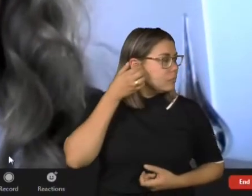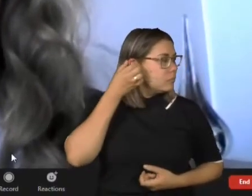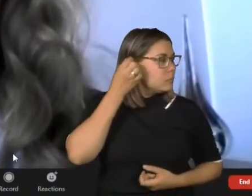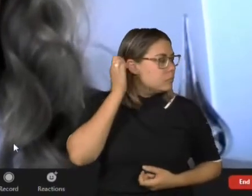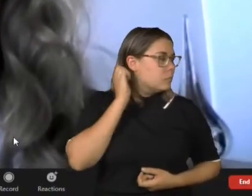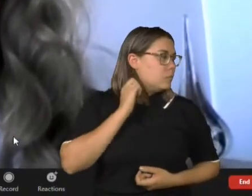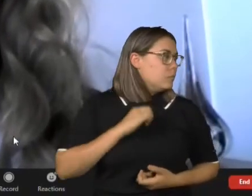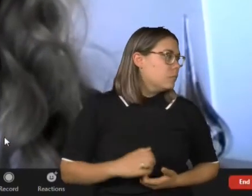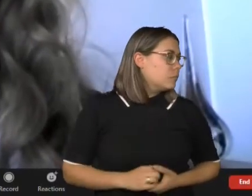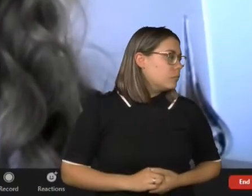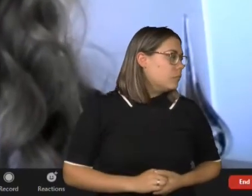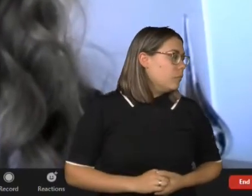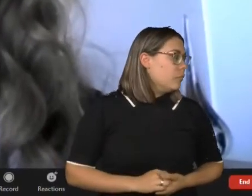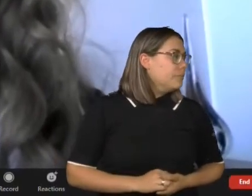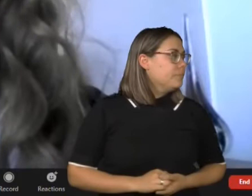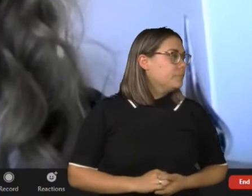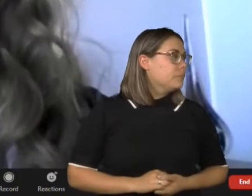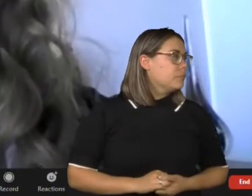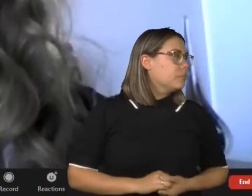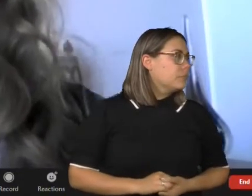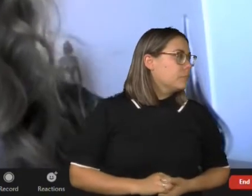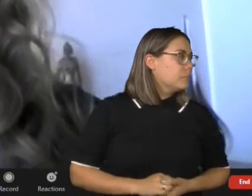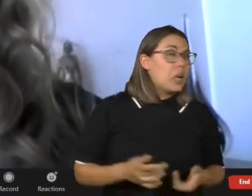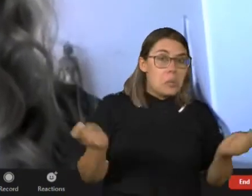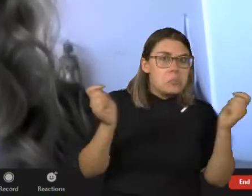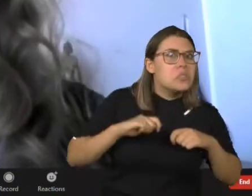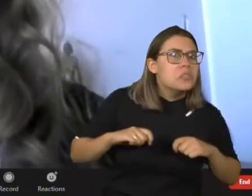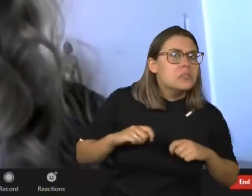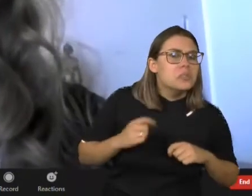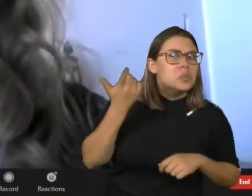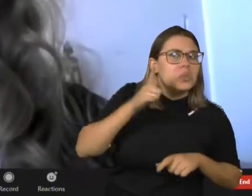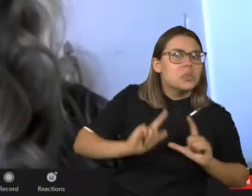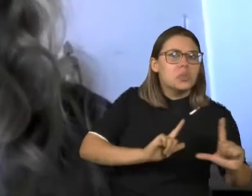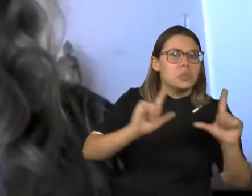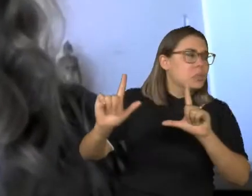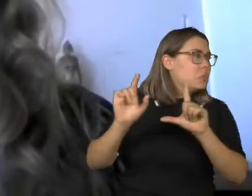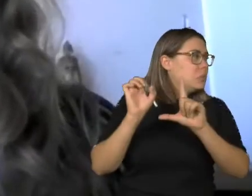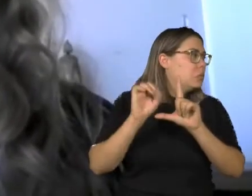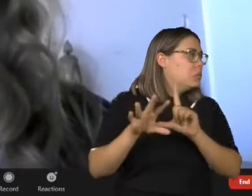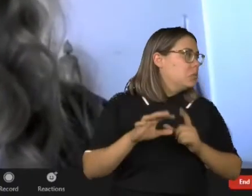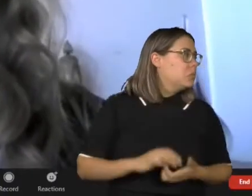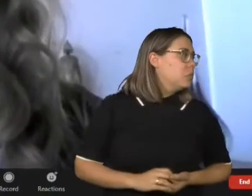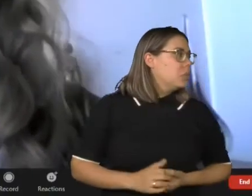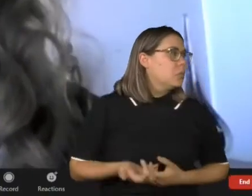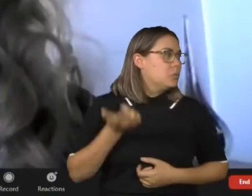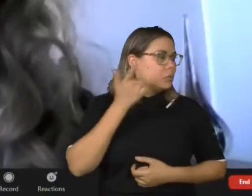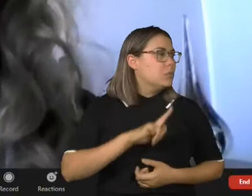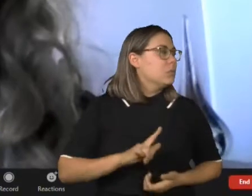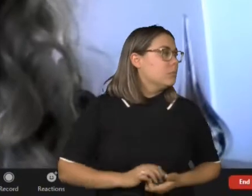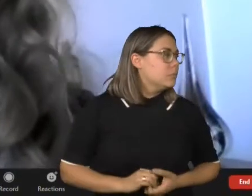As intervenções. É possível compartilhar? Ótimo. Pronto. Vamos lá.